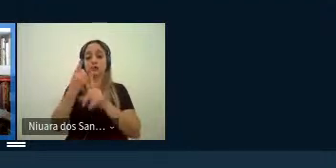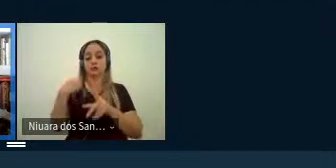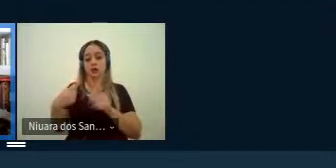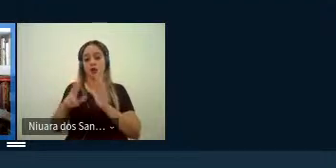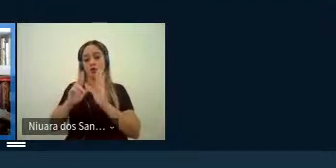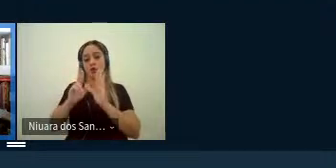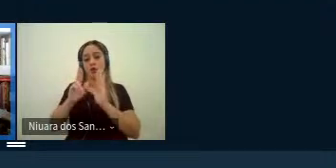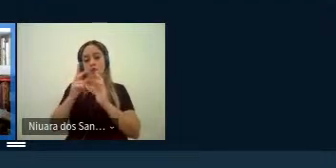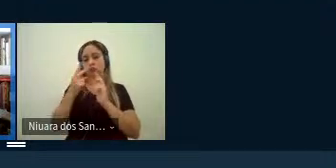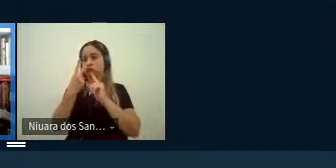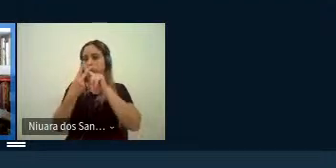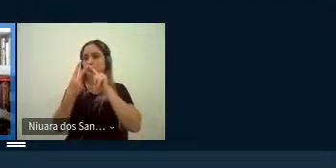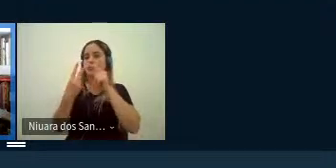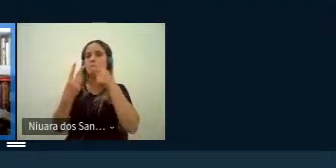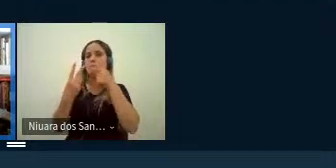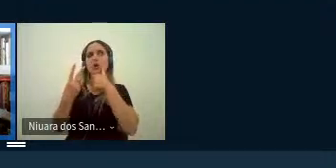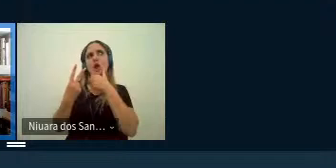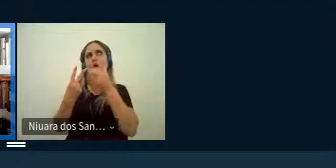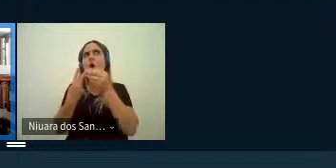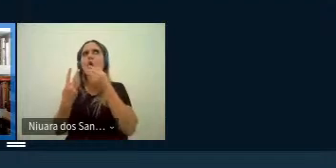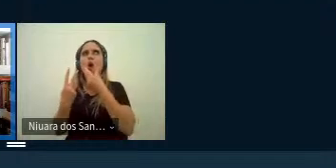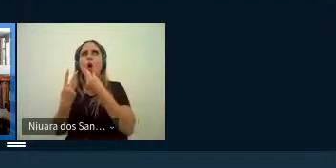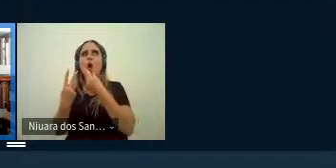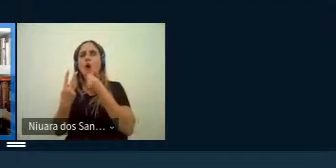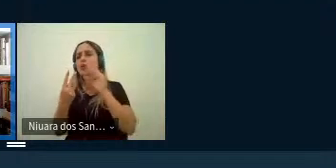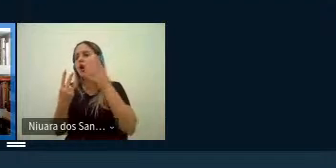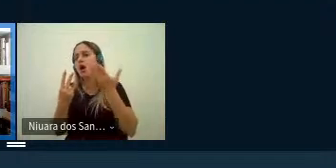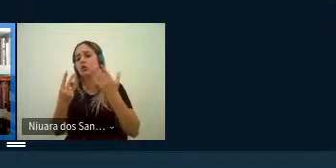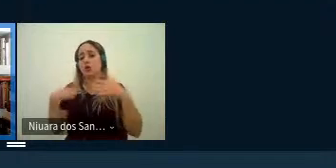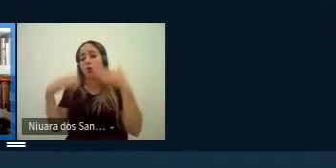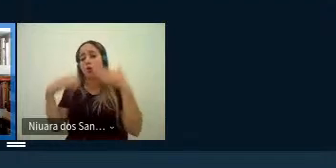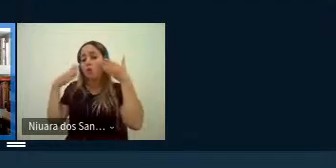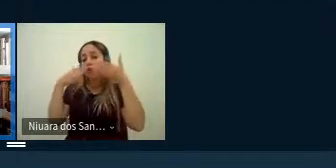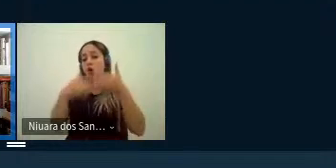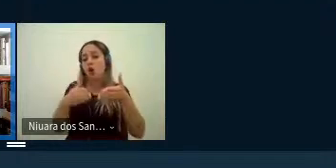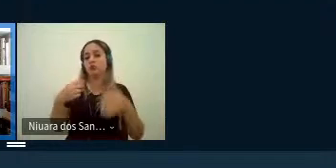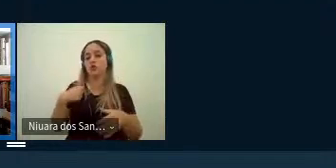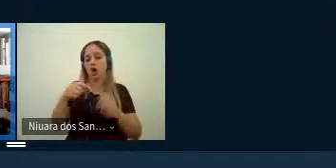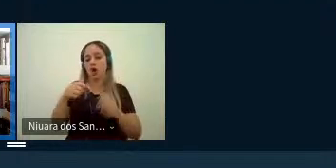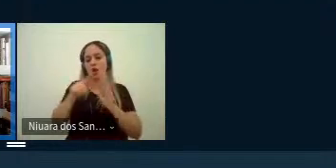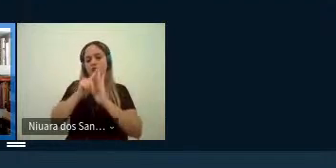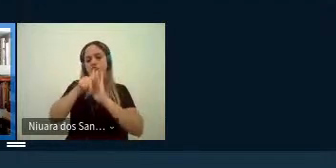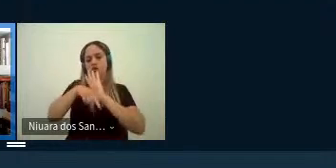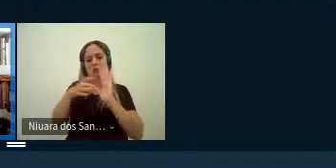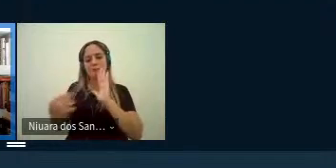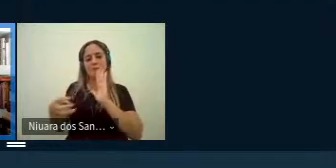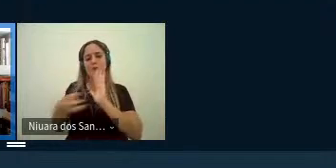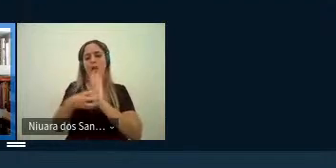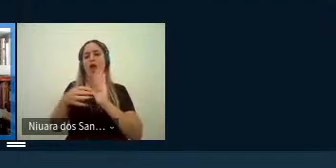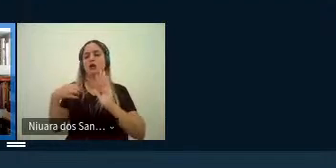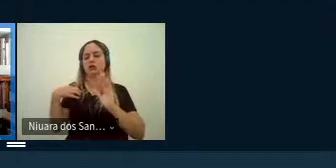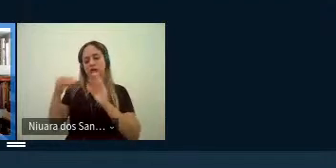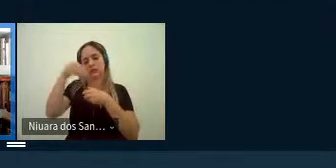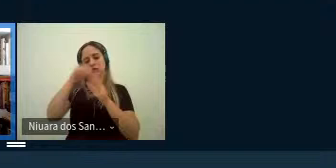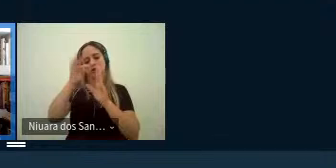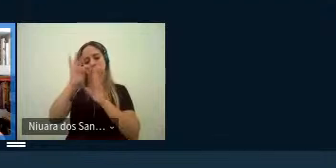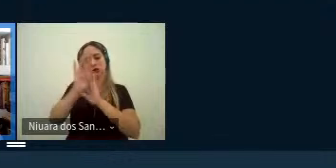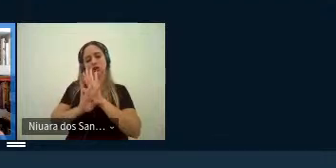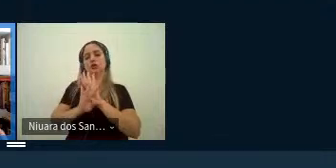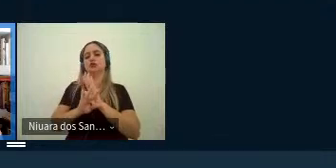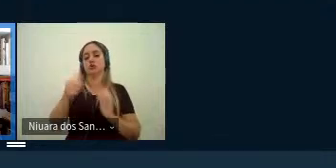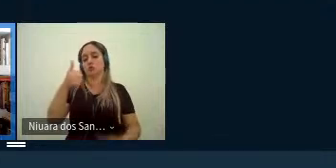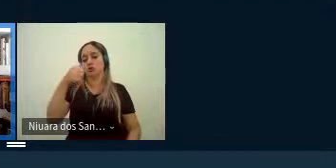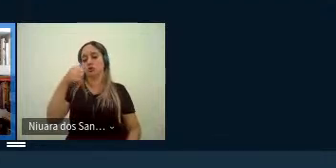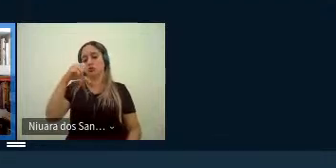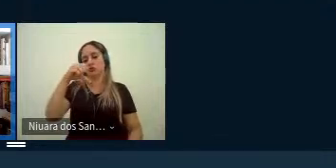mas o foco nas nas marcações de gênero presentes no texto dos anos de